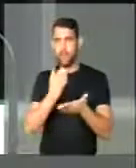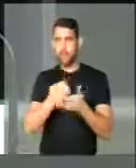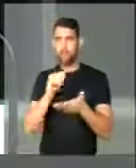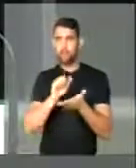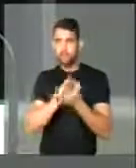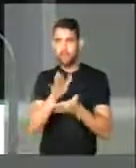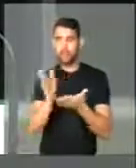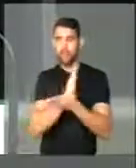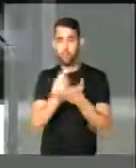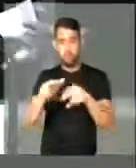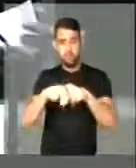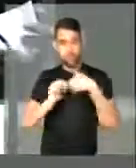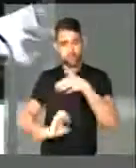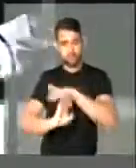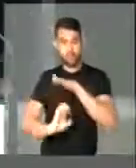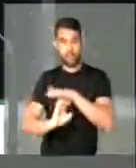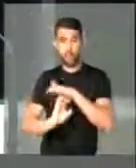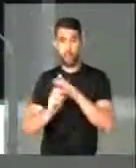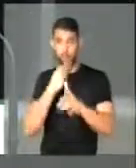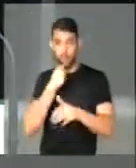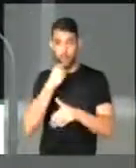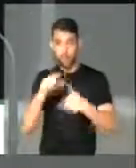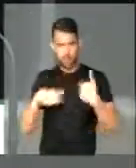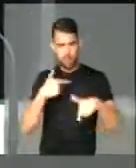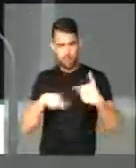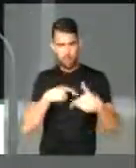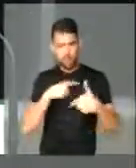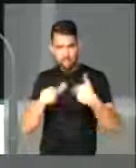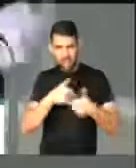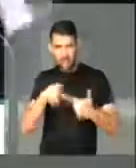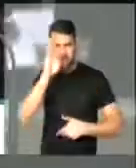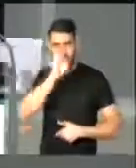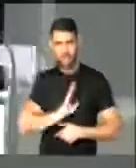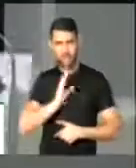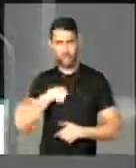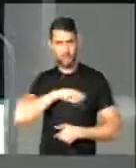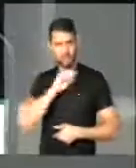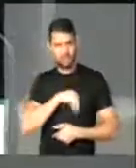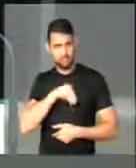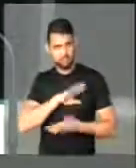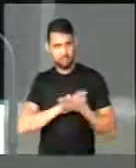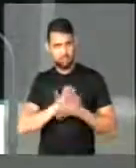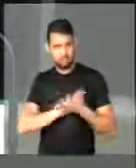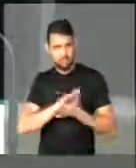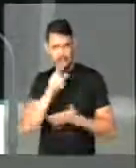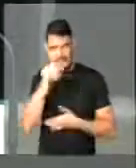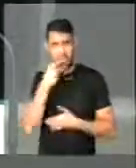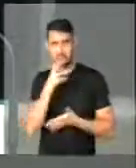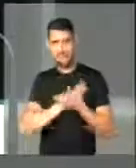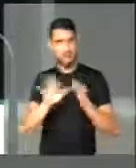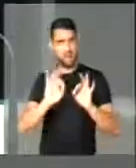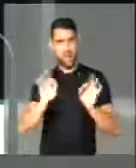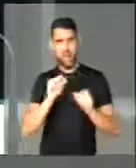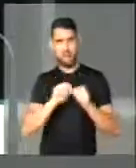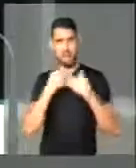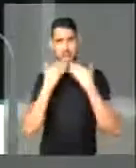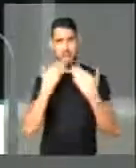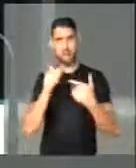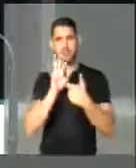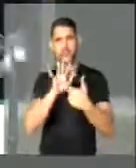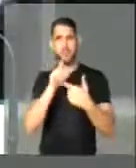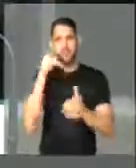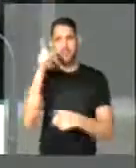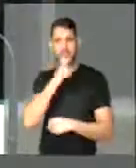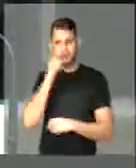parte desses empresários. E os trabalhadores vão trabalhar gratuitamente sem receber? Isso eles não dizem e tentam emplacar